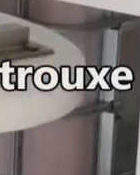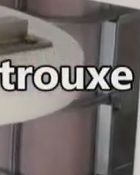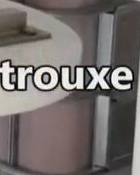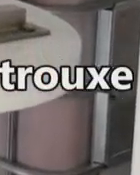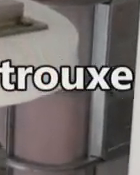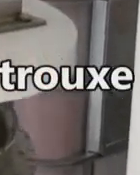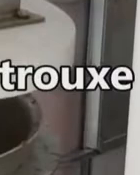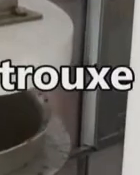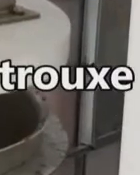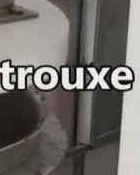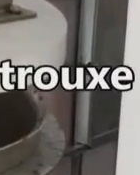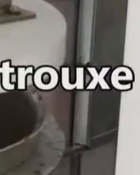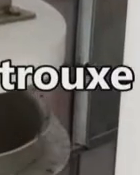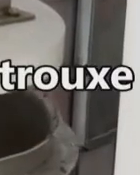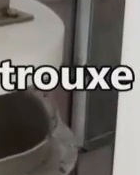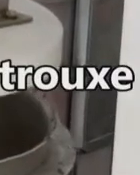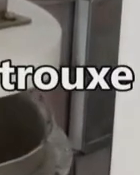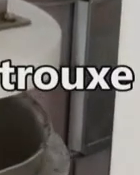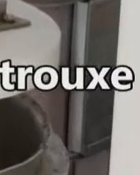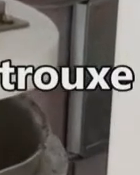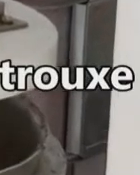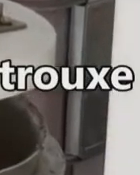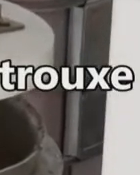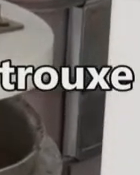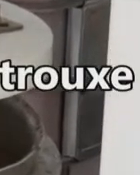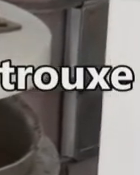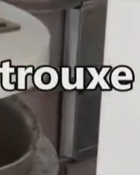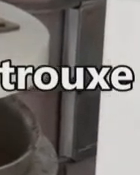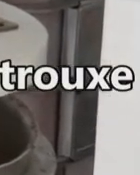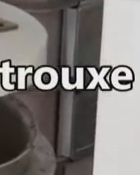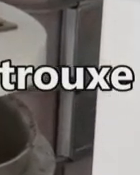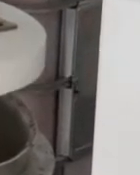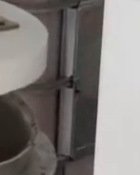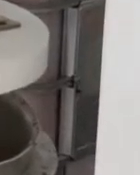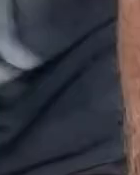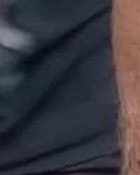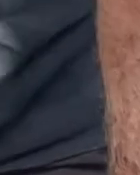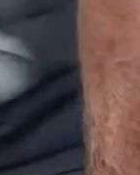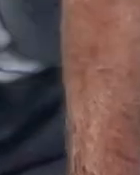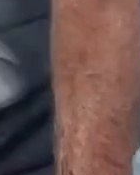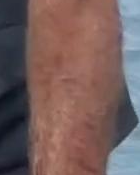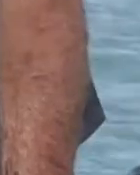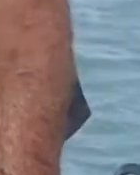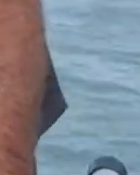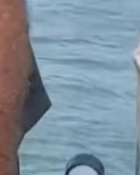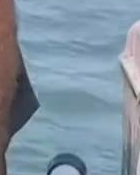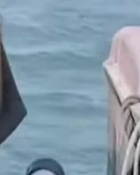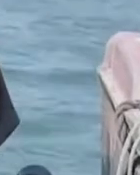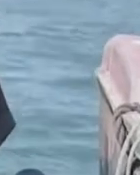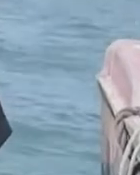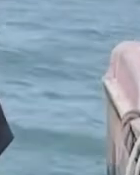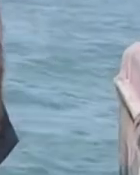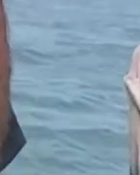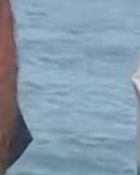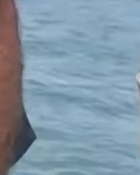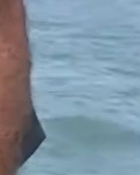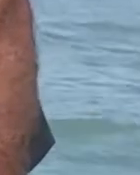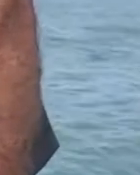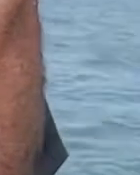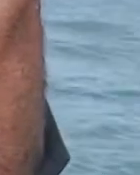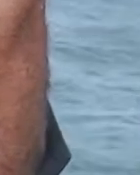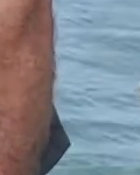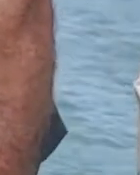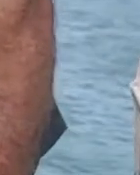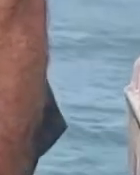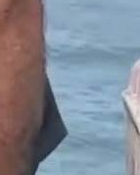do Ribeirão da Ilha que nos trouxe a demanda e é precursor da atividade realizando um trabalho imprescindível em prol